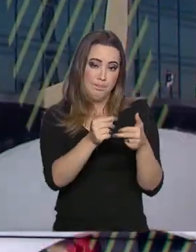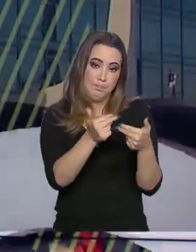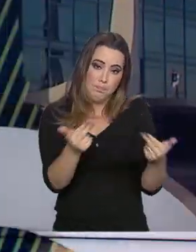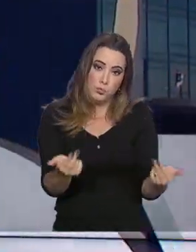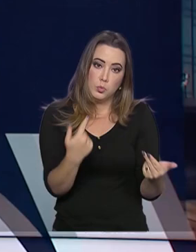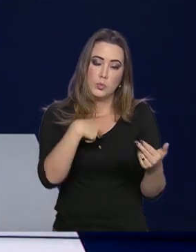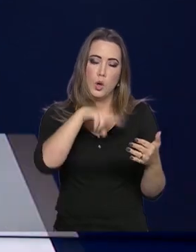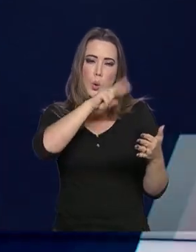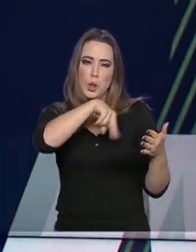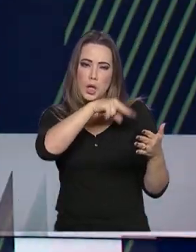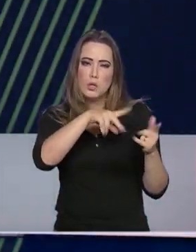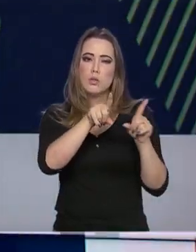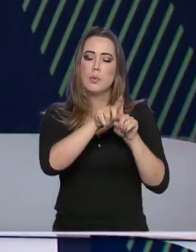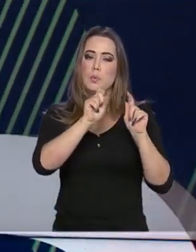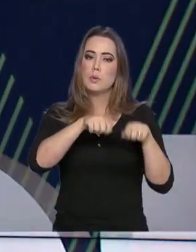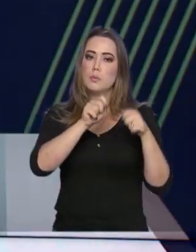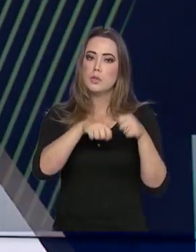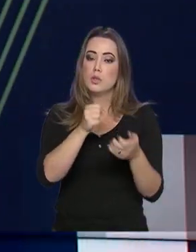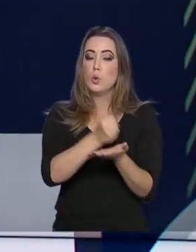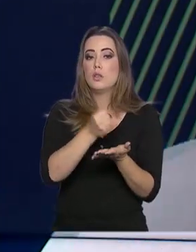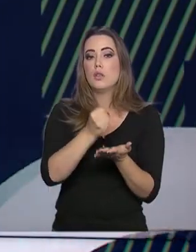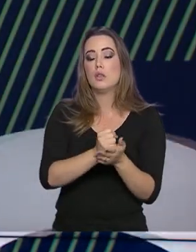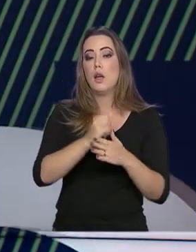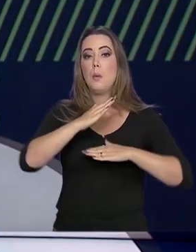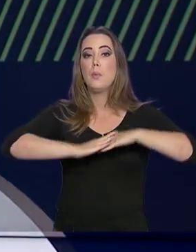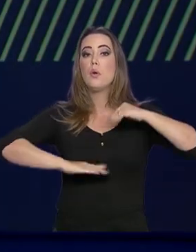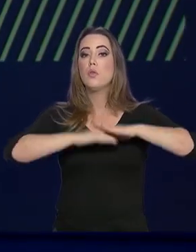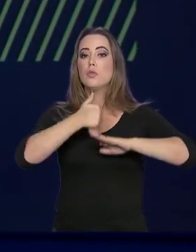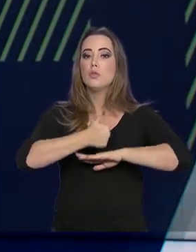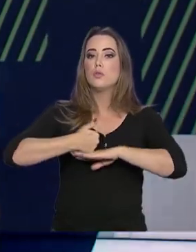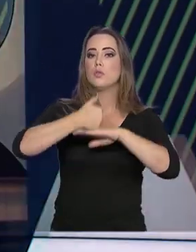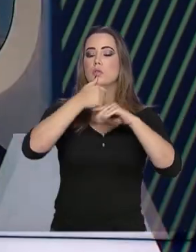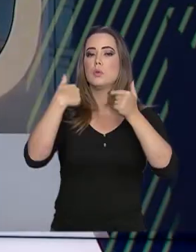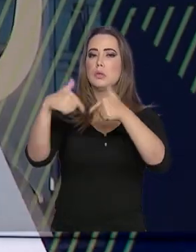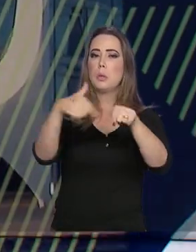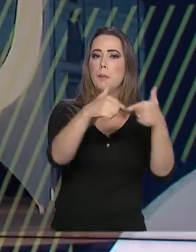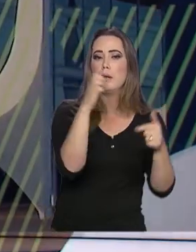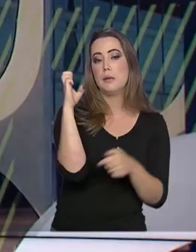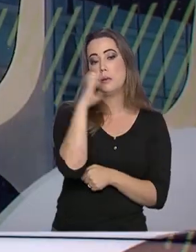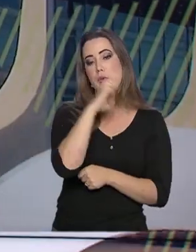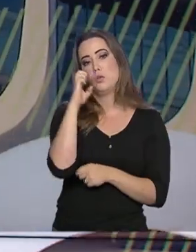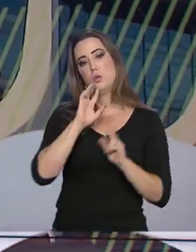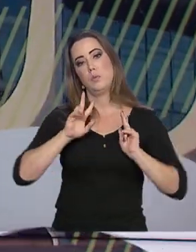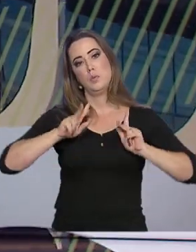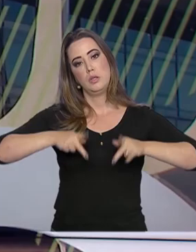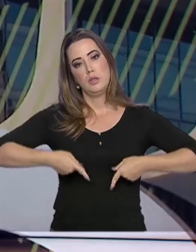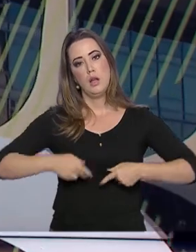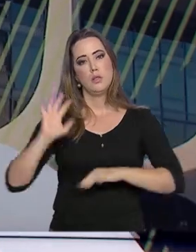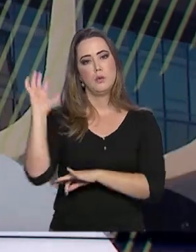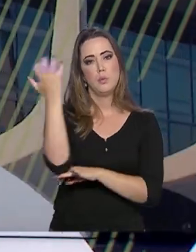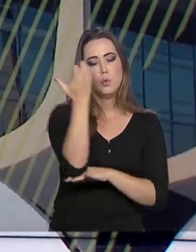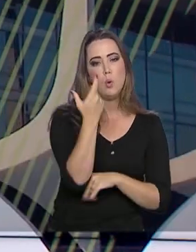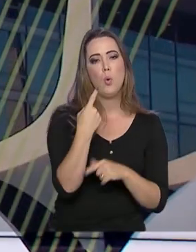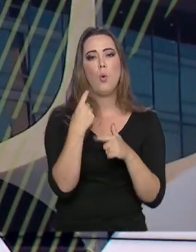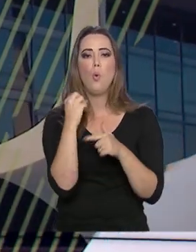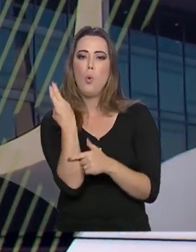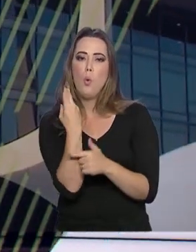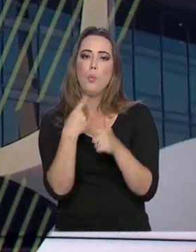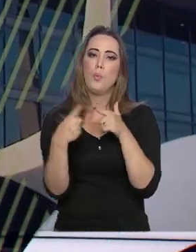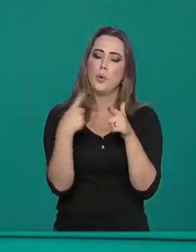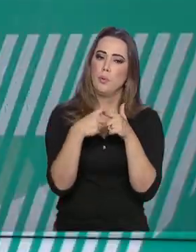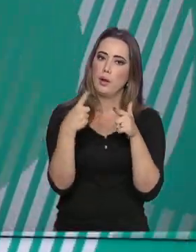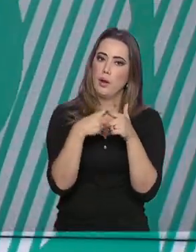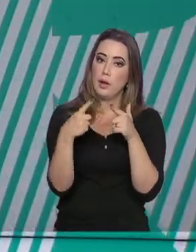O texto também permite o recrutamento de profissionais que possam atuar em emergências humanitárias, ambientais ou em